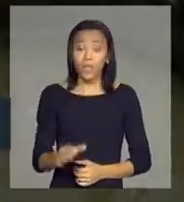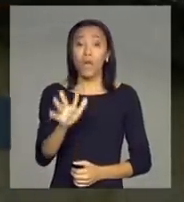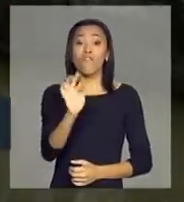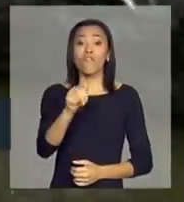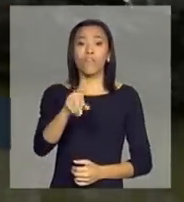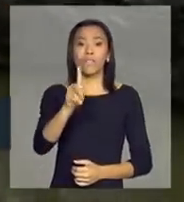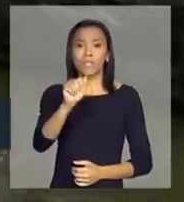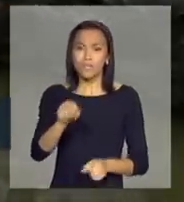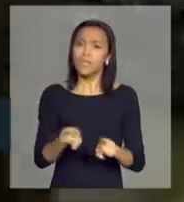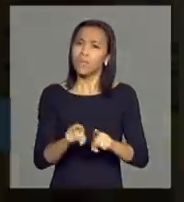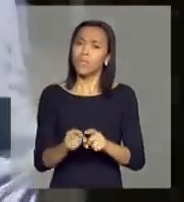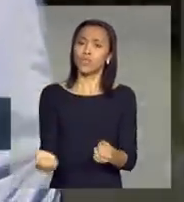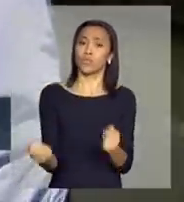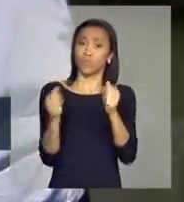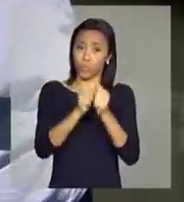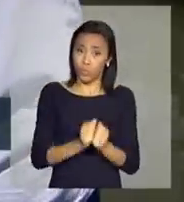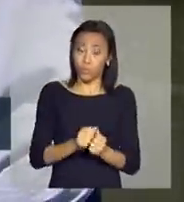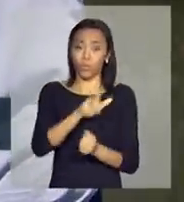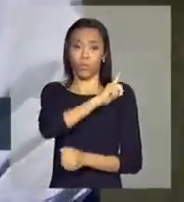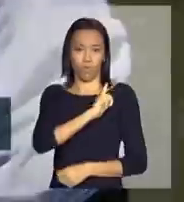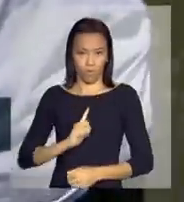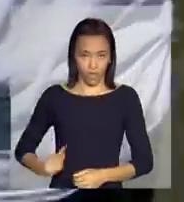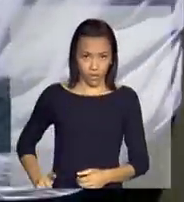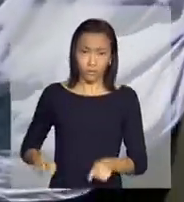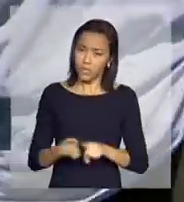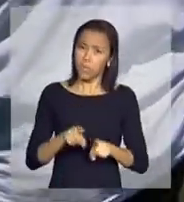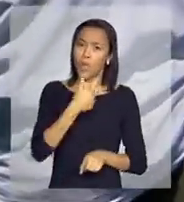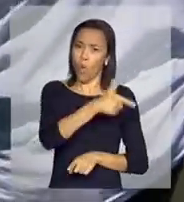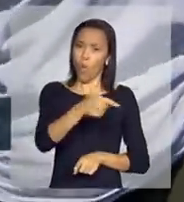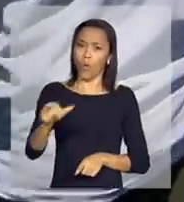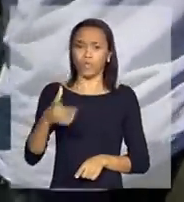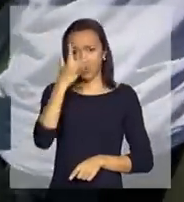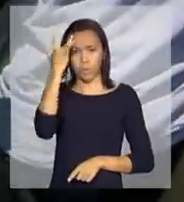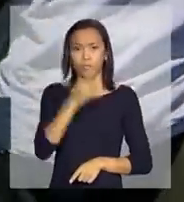estado de Alagoas, Teutônio Vilela, entre outras autoridades.